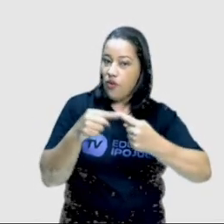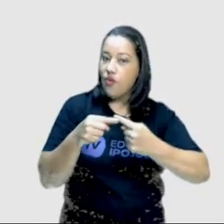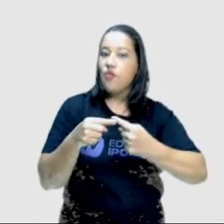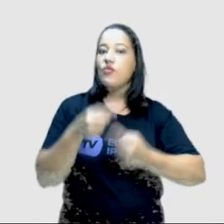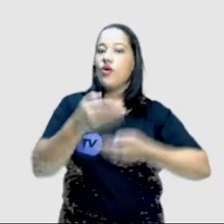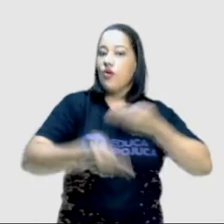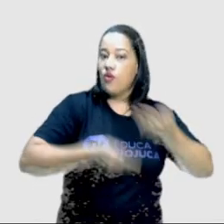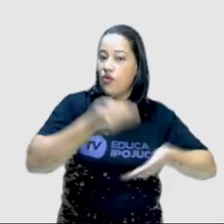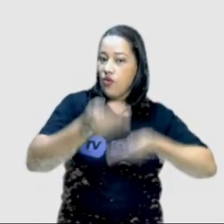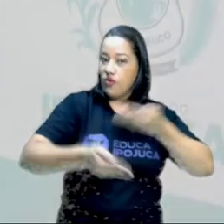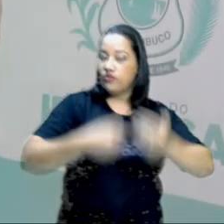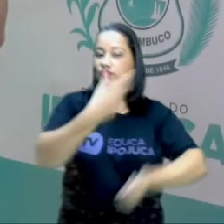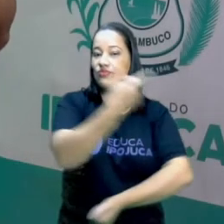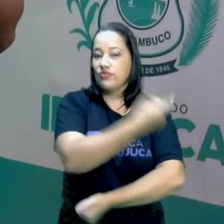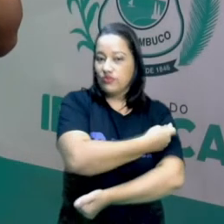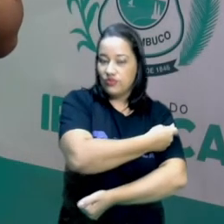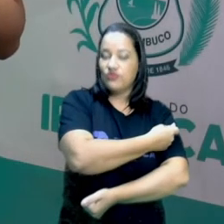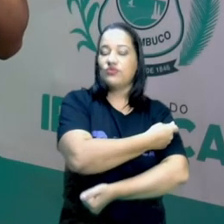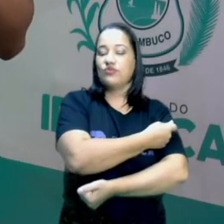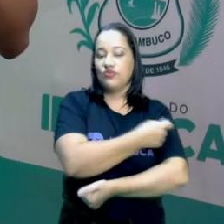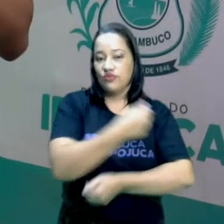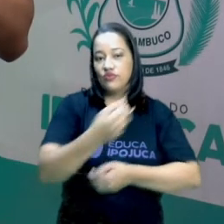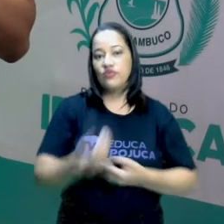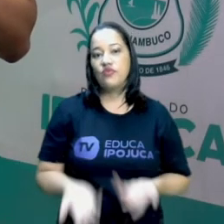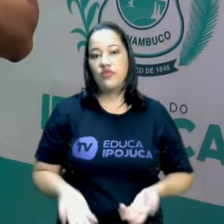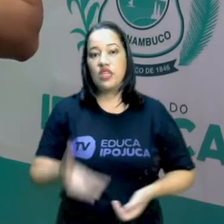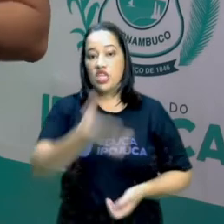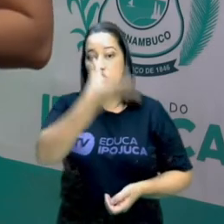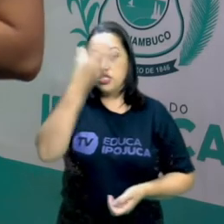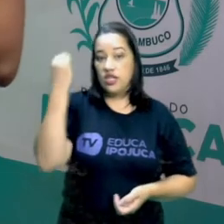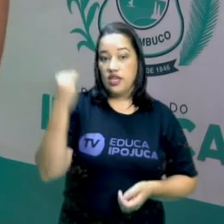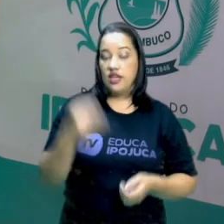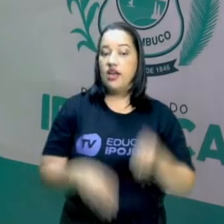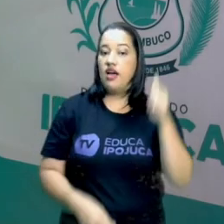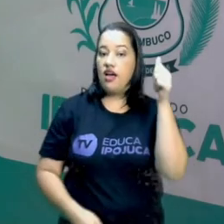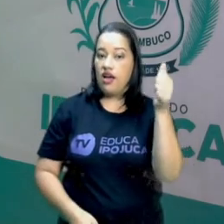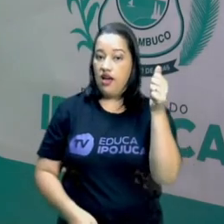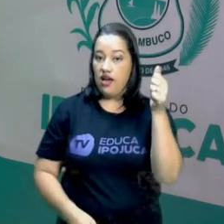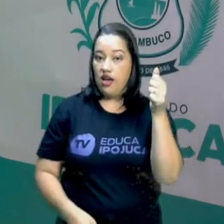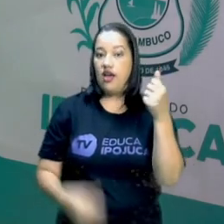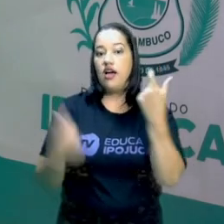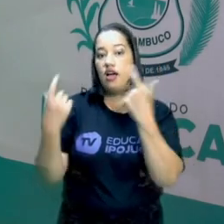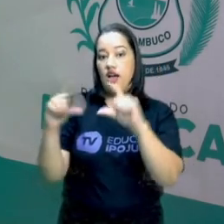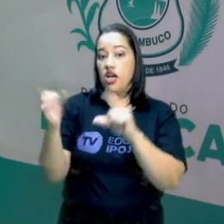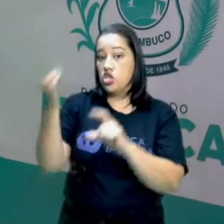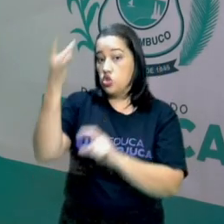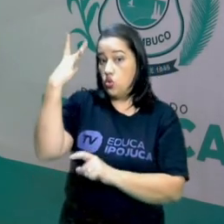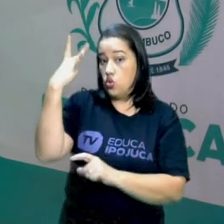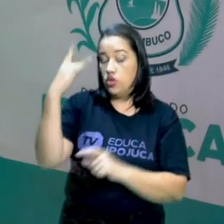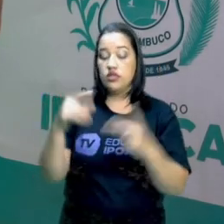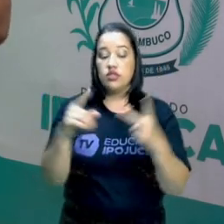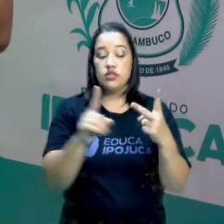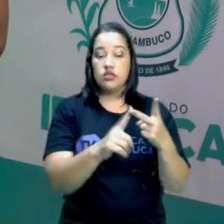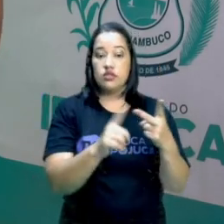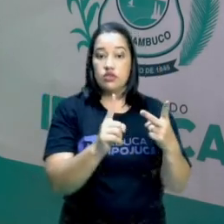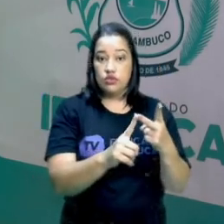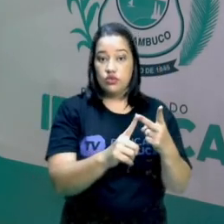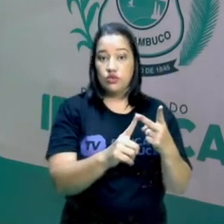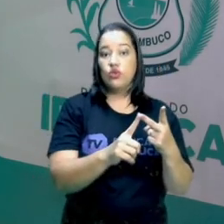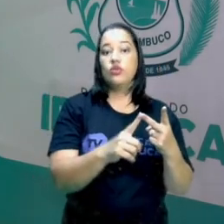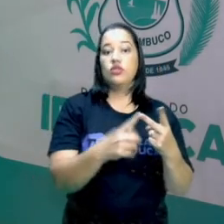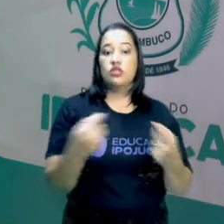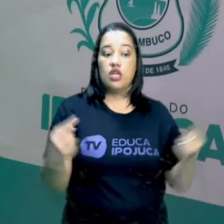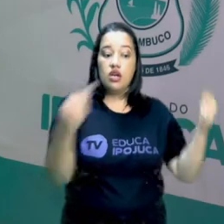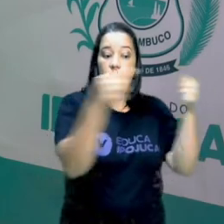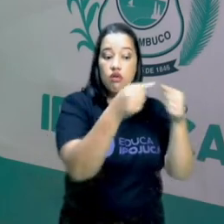proteção da vacinação. Não esqueçam na letra A de ver qual é o slogan da campanha e qual a relação na letra